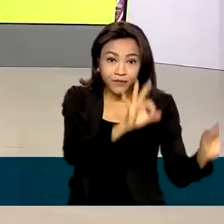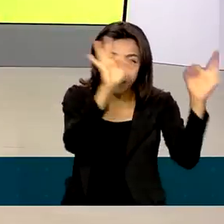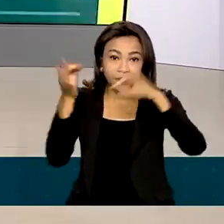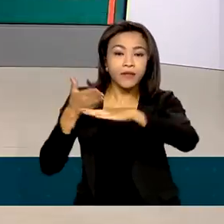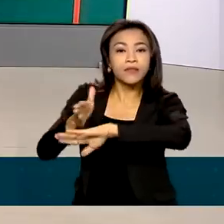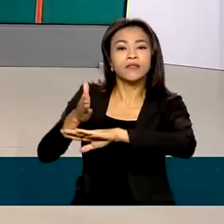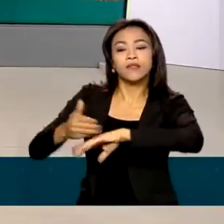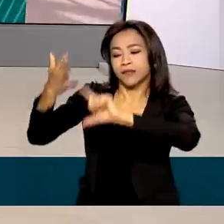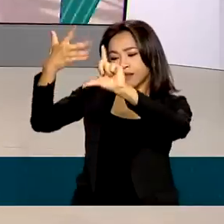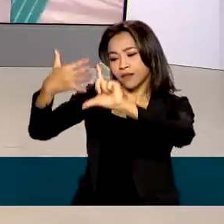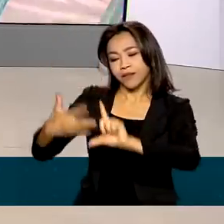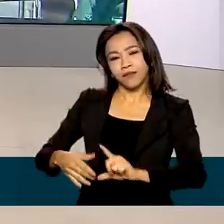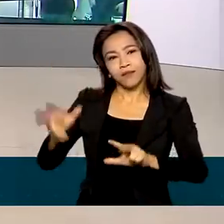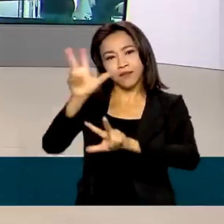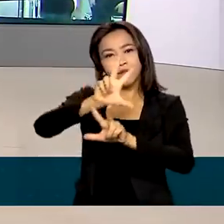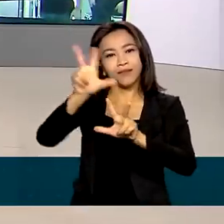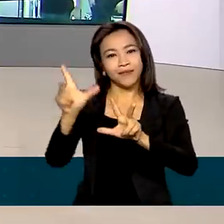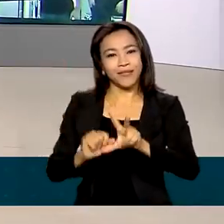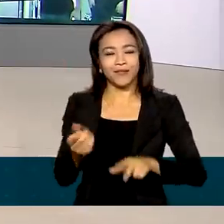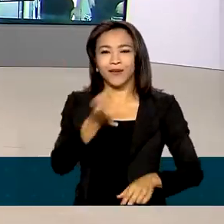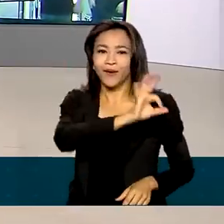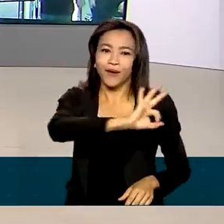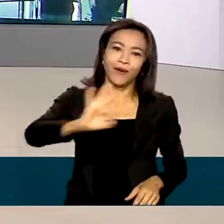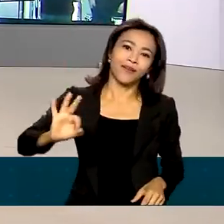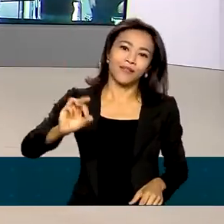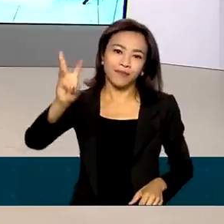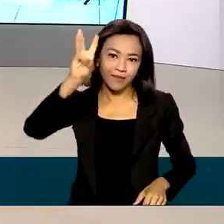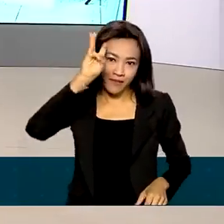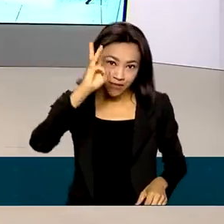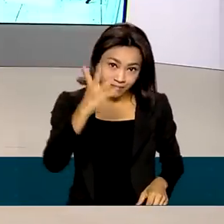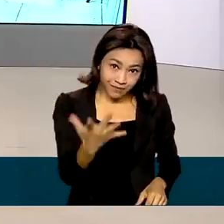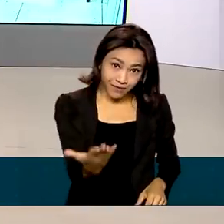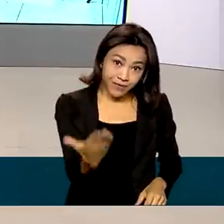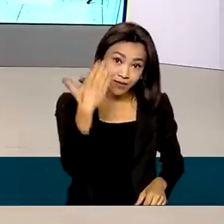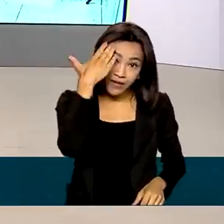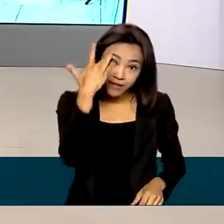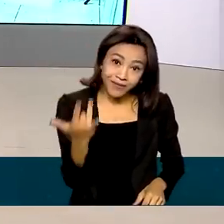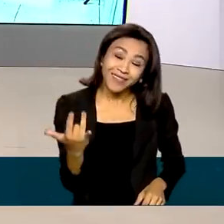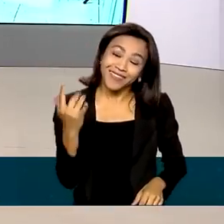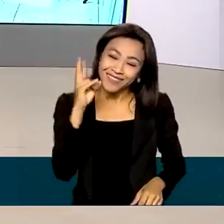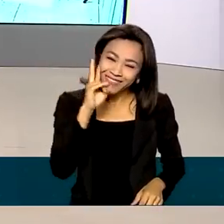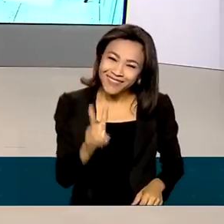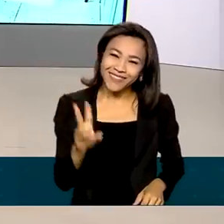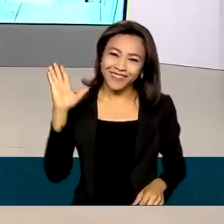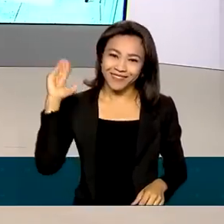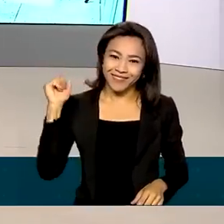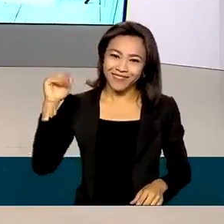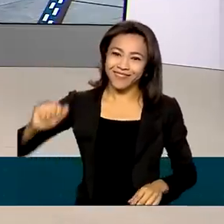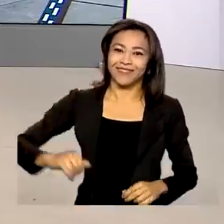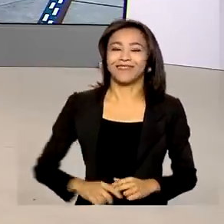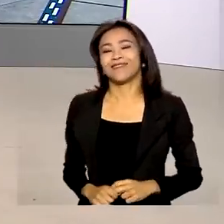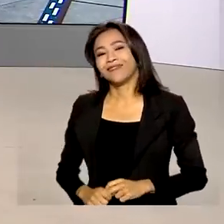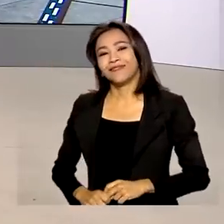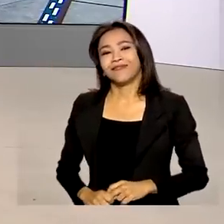acesse as redes sociais da TV Brasil. Uma ótima terça-feira para você e a gente se vê de novo amanhã. Até lá, tchau, tchau.